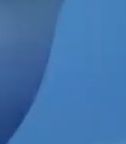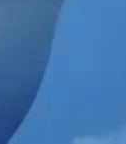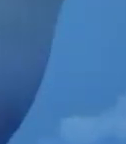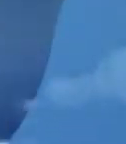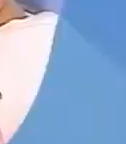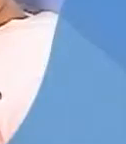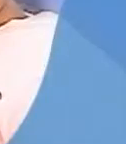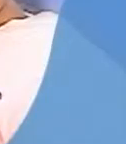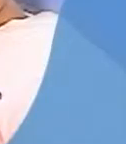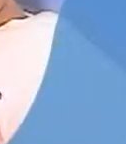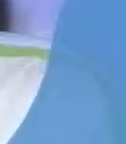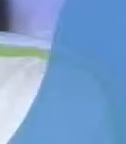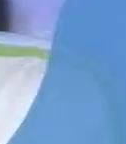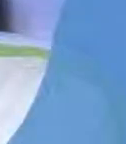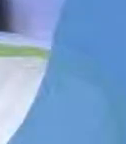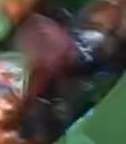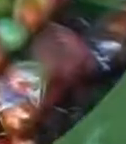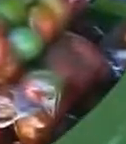A gente